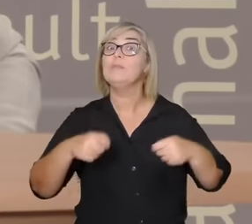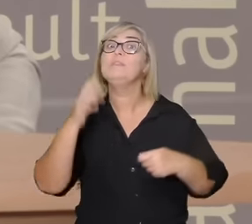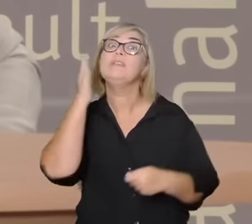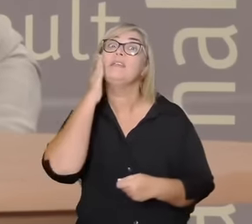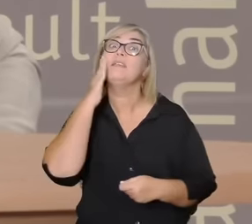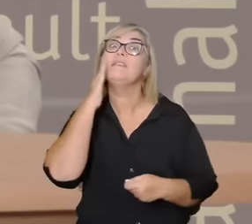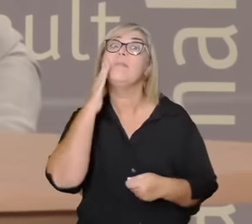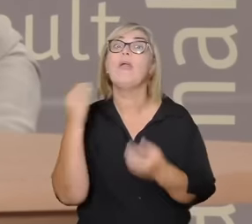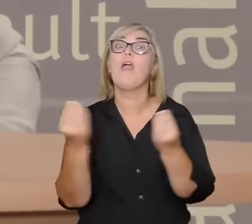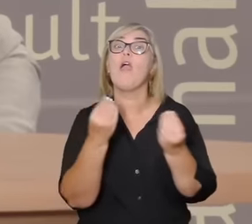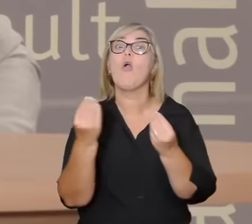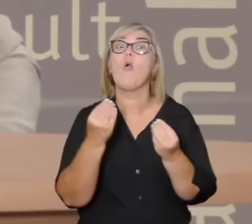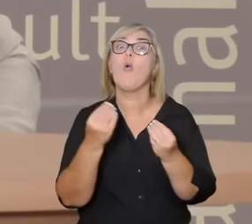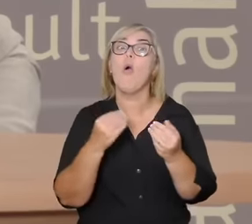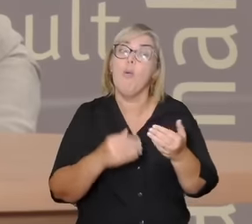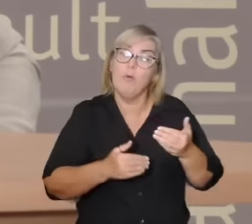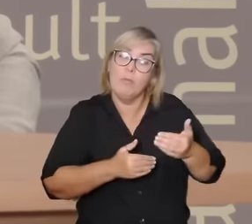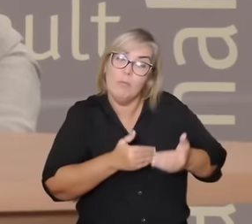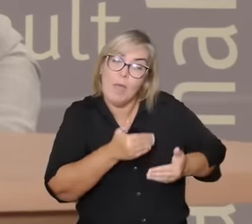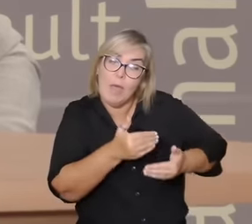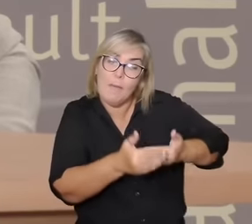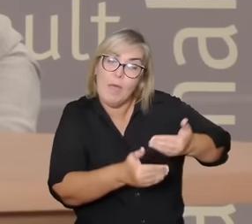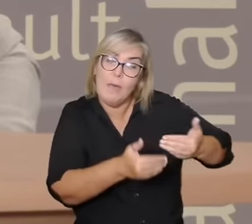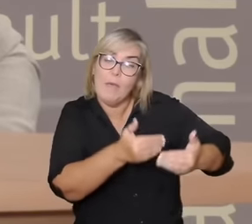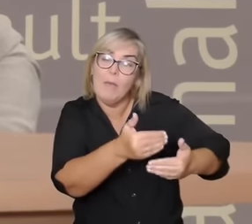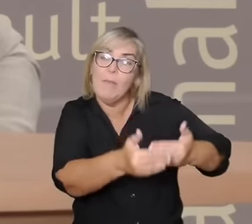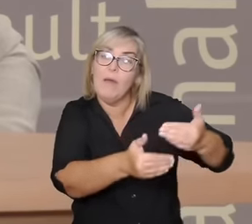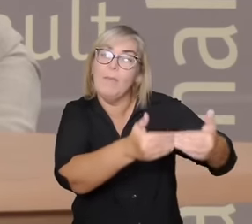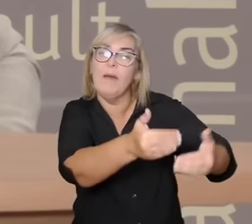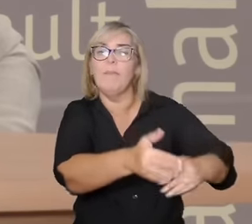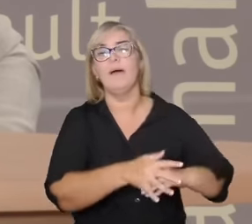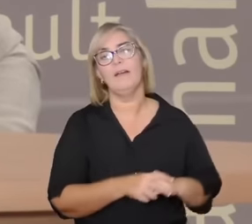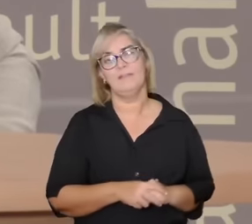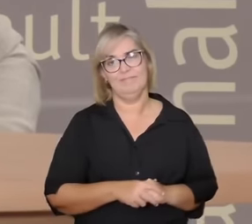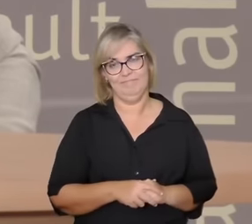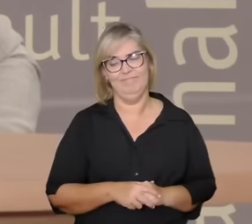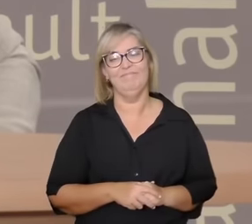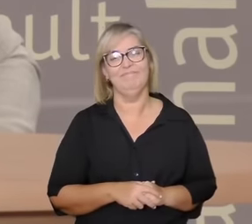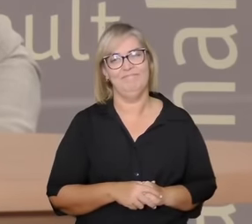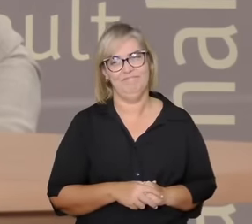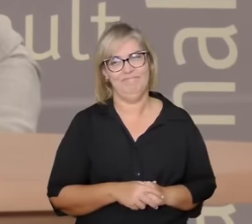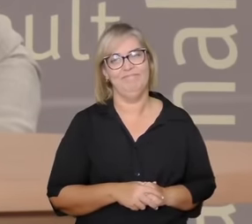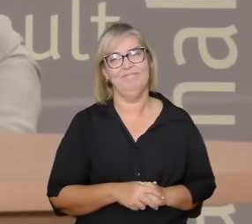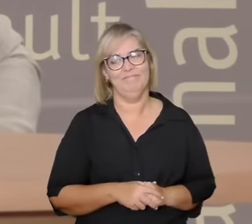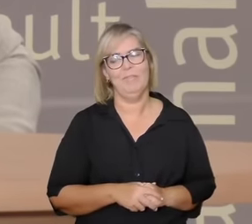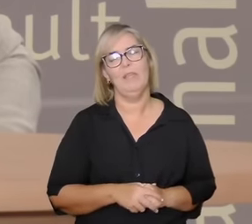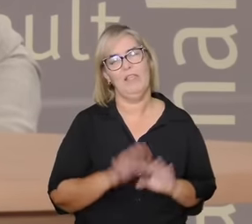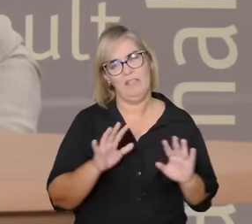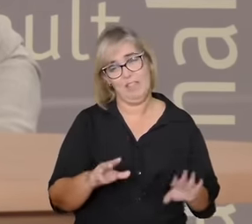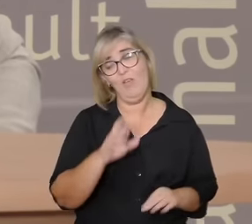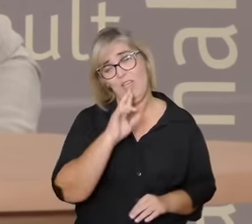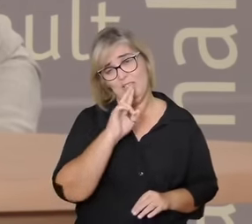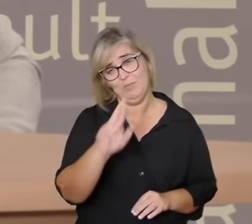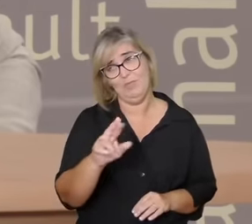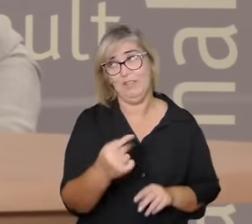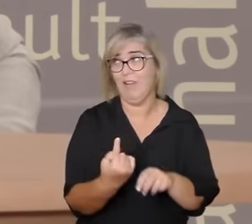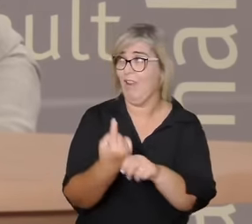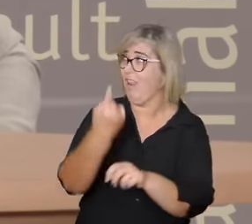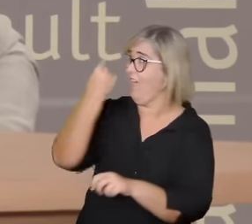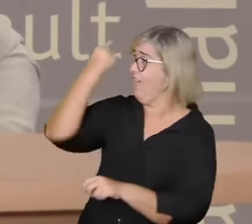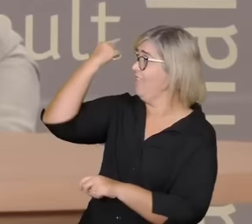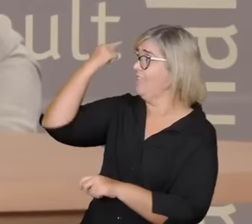possíveis então respondendo aqui é a gente já foi socializada socializado